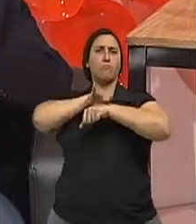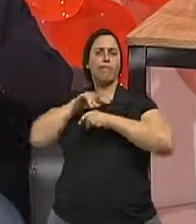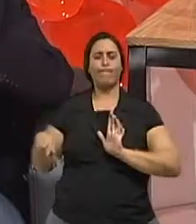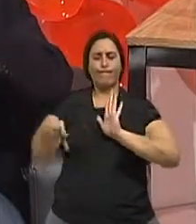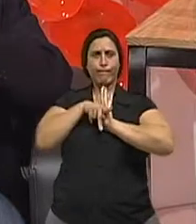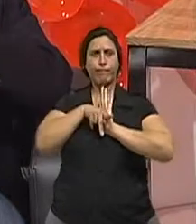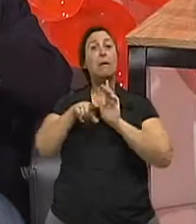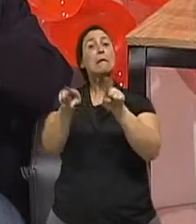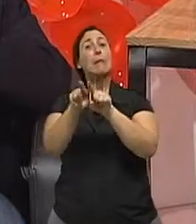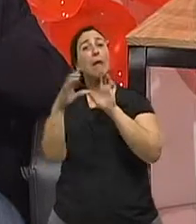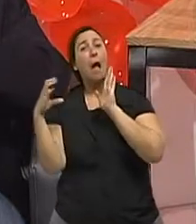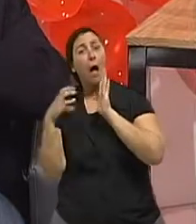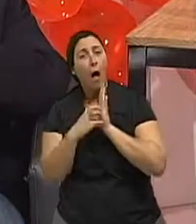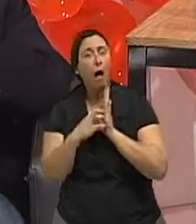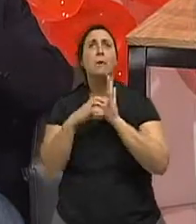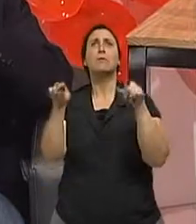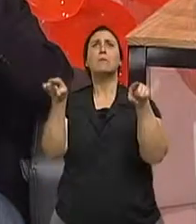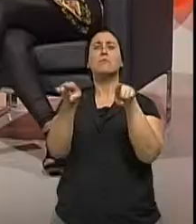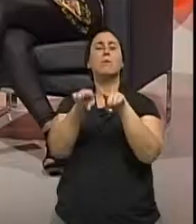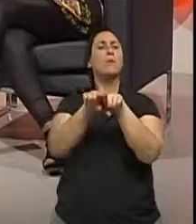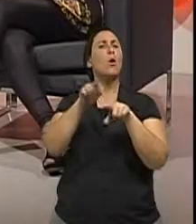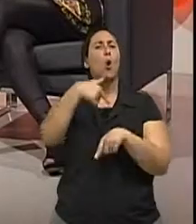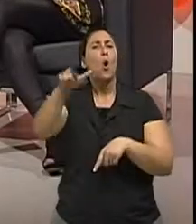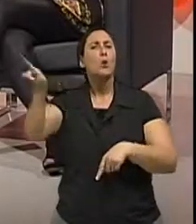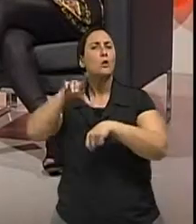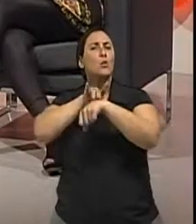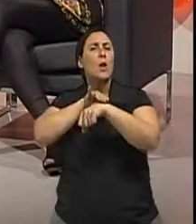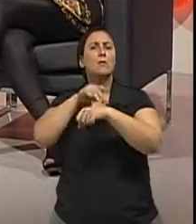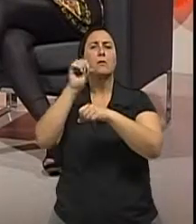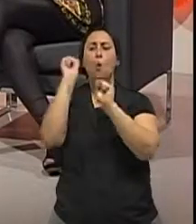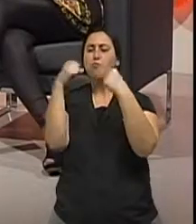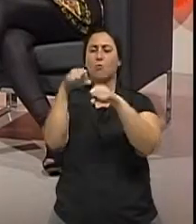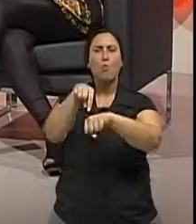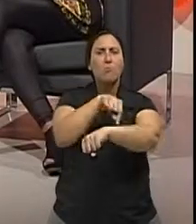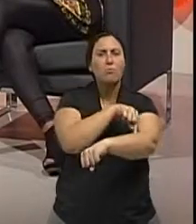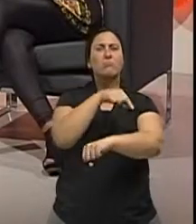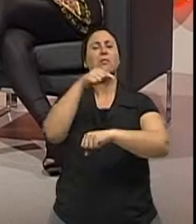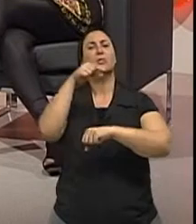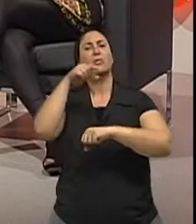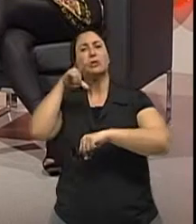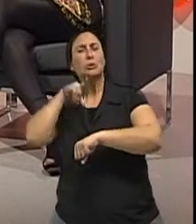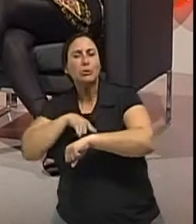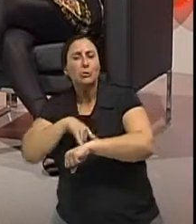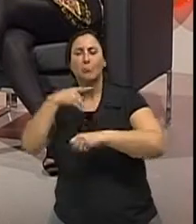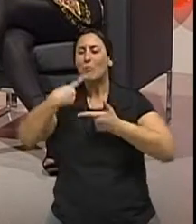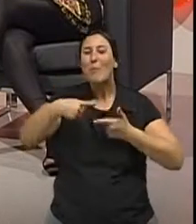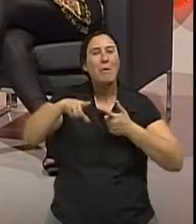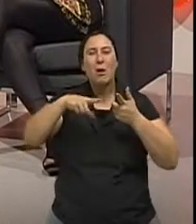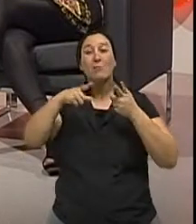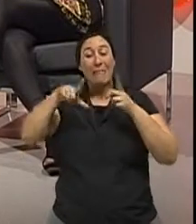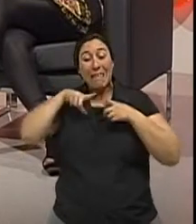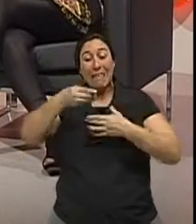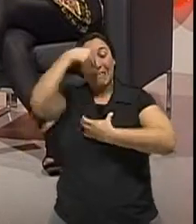AIDS, doenças autoimunes, reumatológicas. Então, todo um grupo de pacientes tem que ter